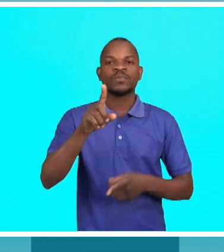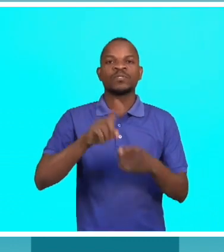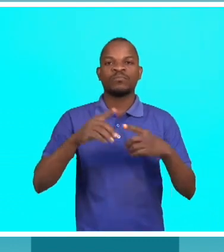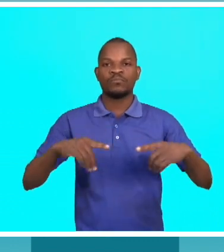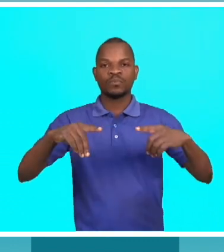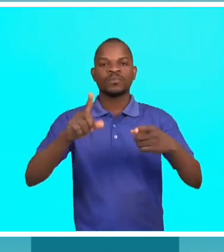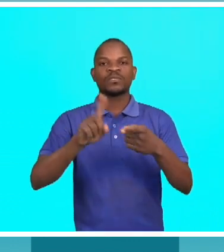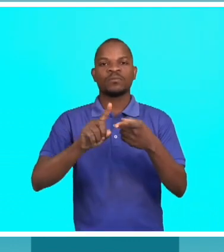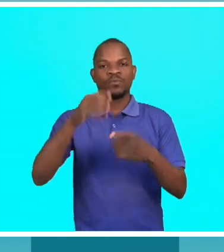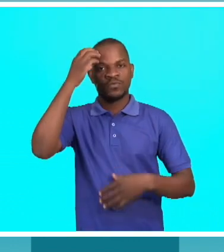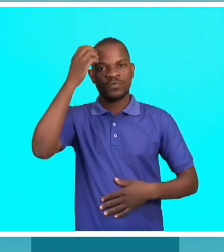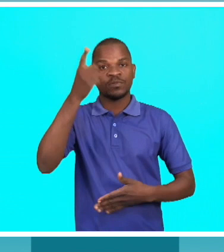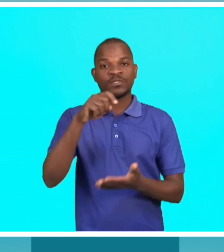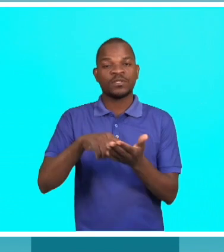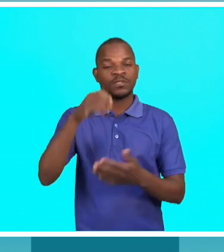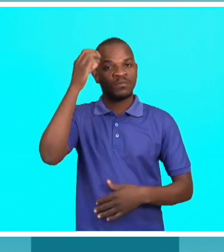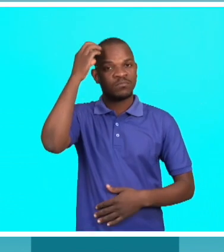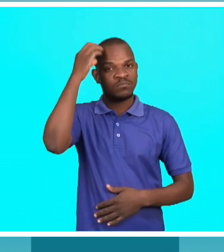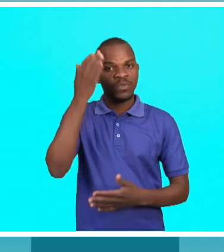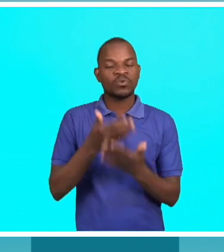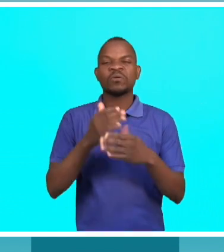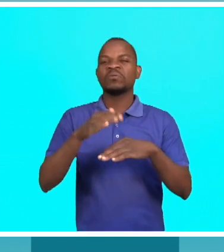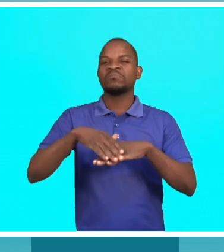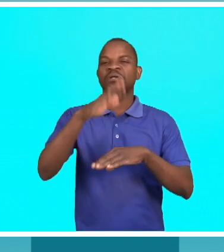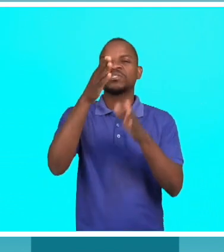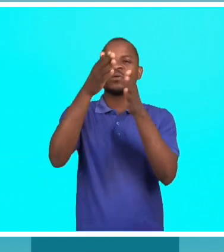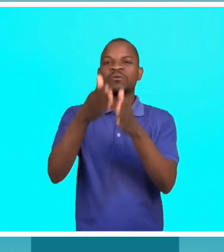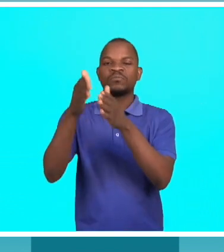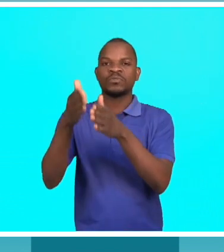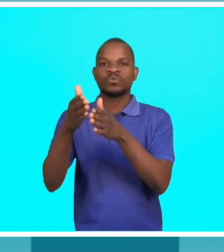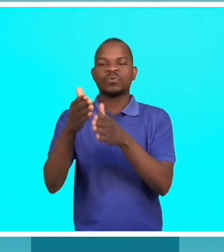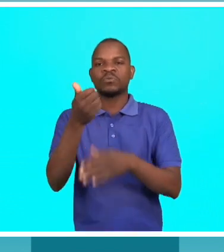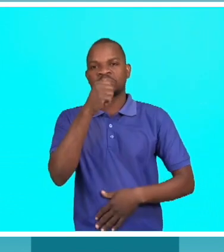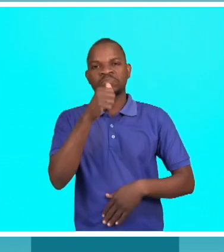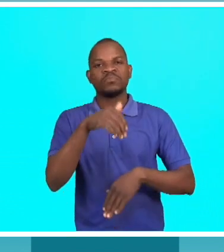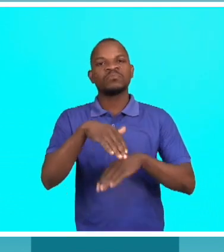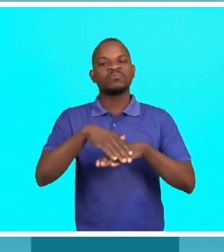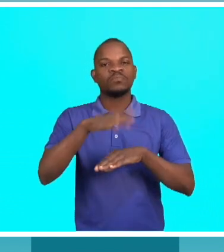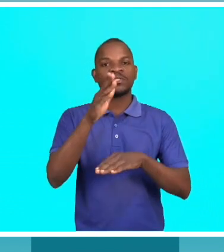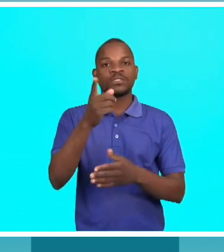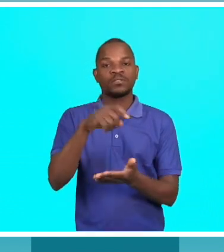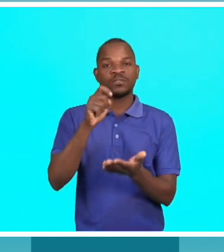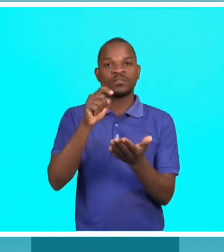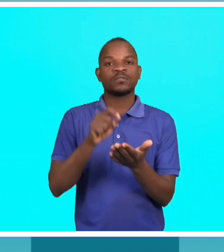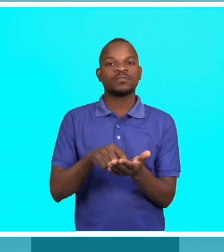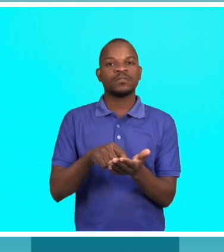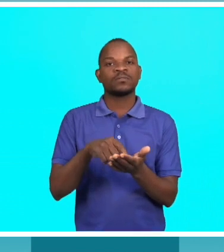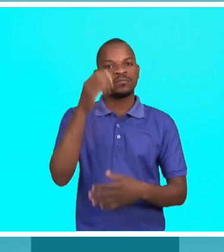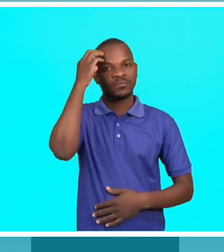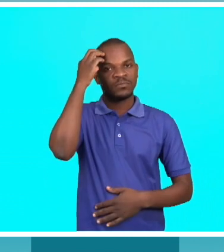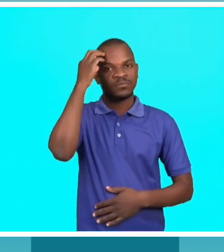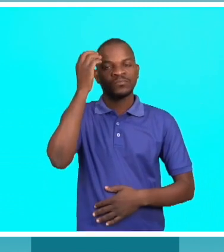a população e o governo da cidade de Maputo. devido aos elevados índices de consumo que, infelizmente, temos estado a registrar